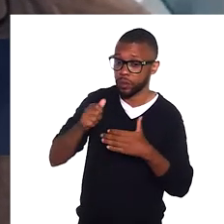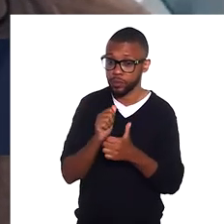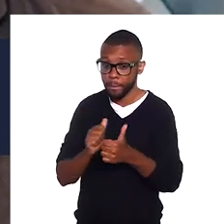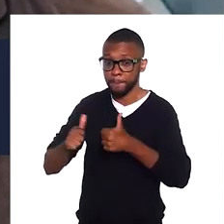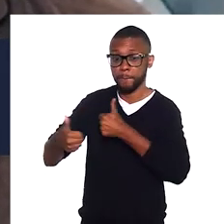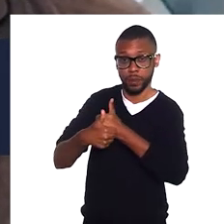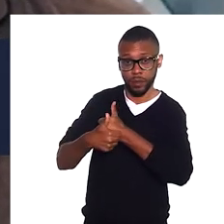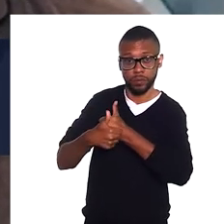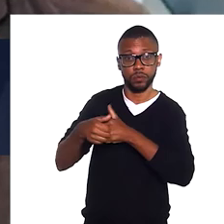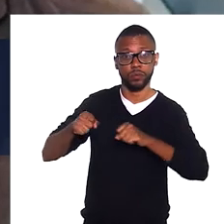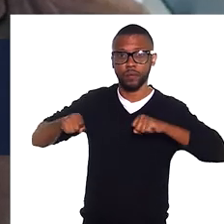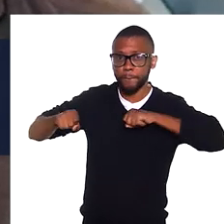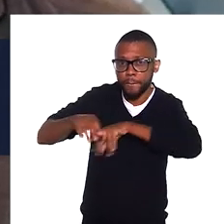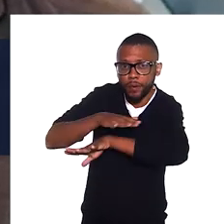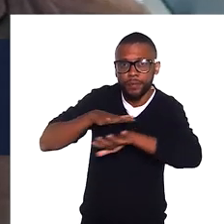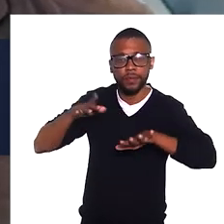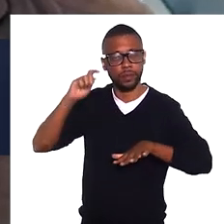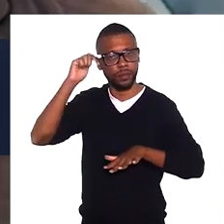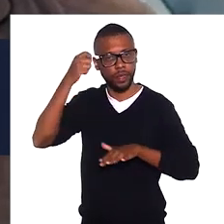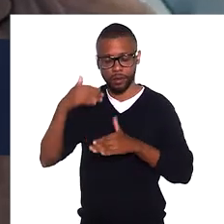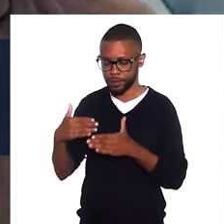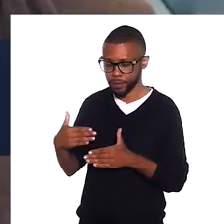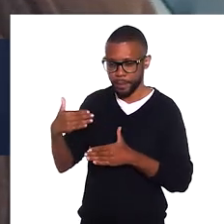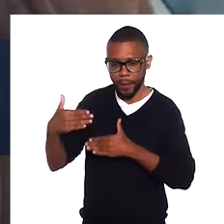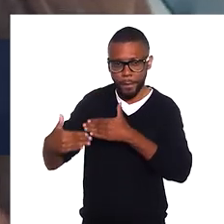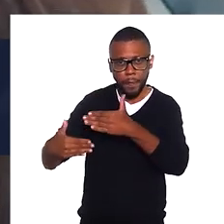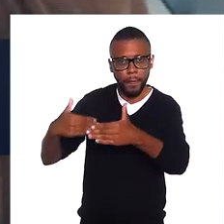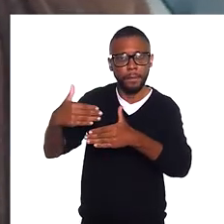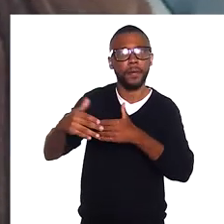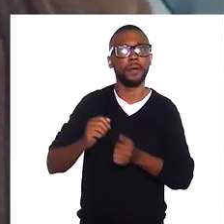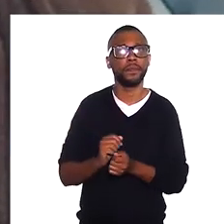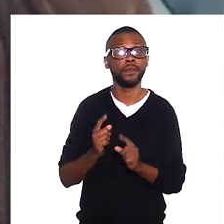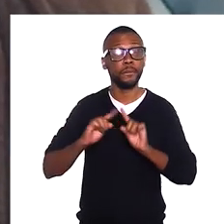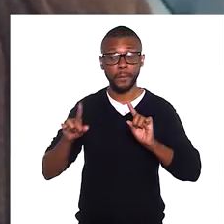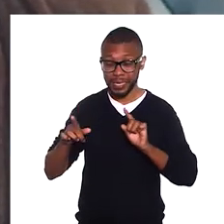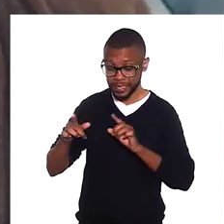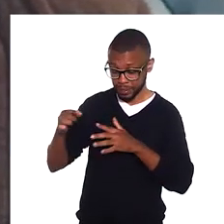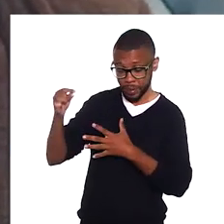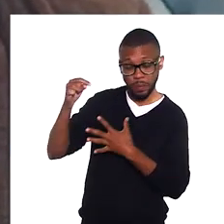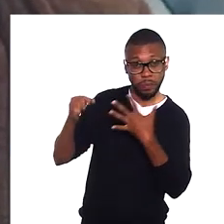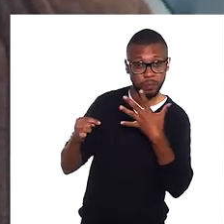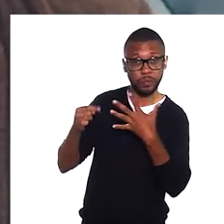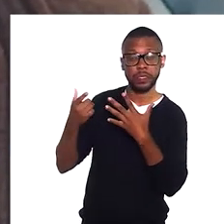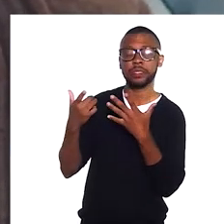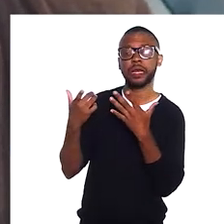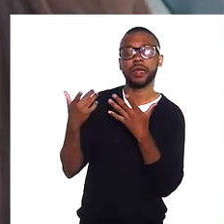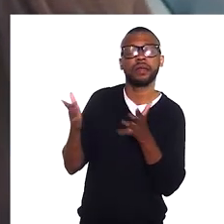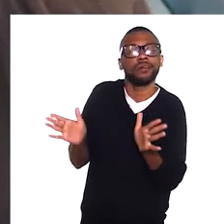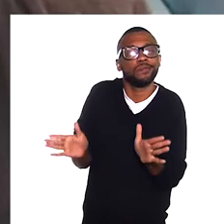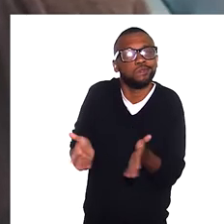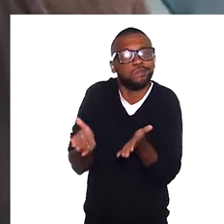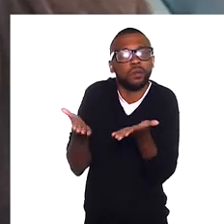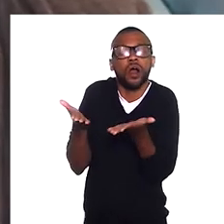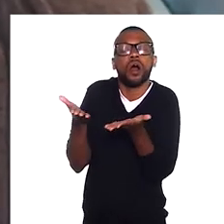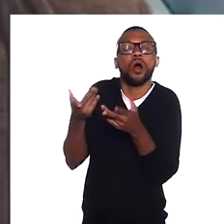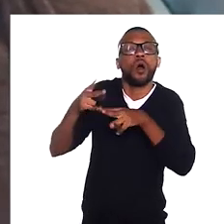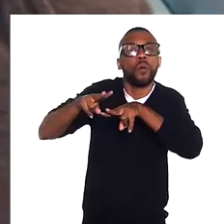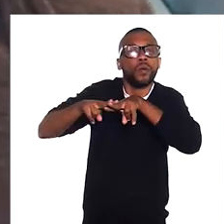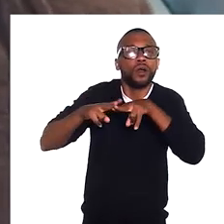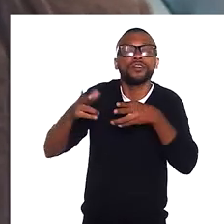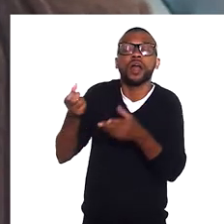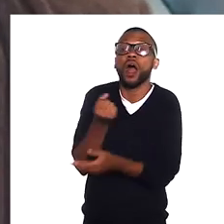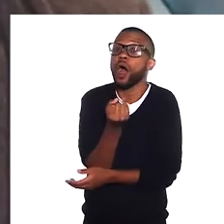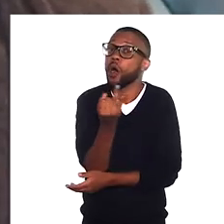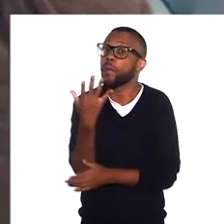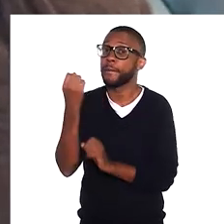protagonismo do movimento negro nesse processo, mas tudo isso também tem provocado da parte de algumas